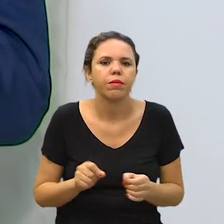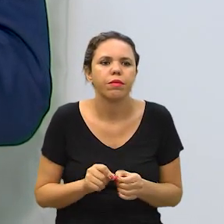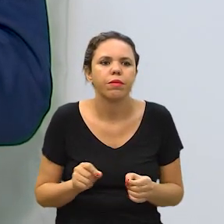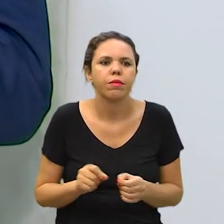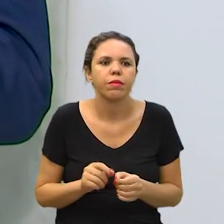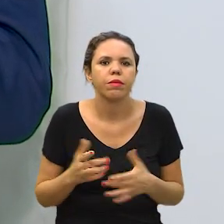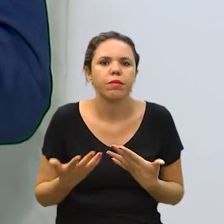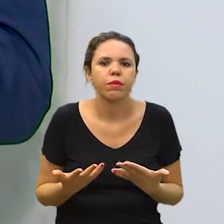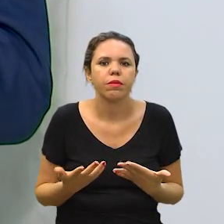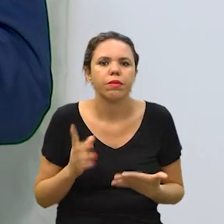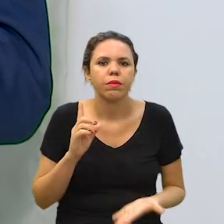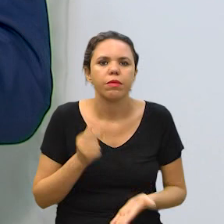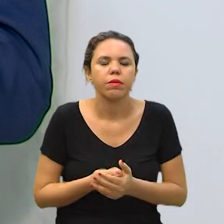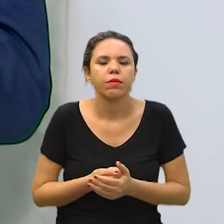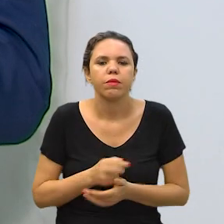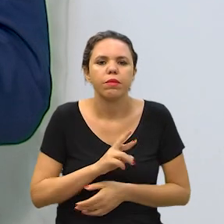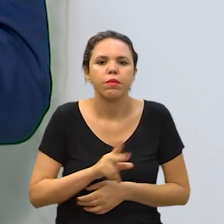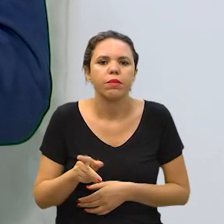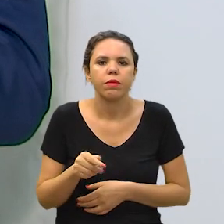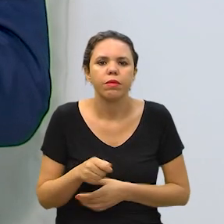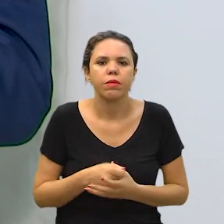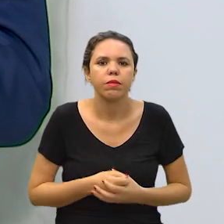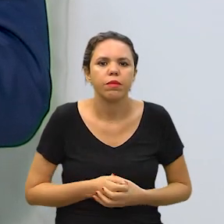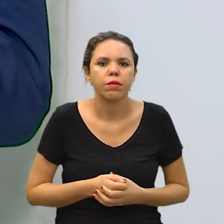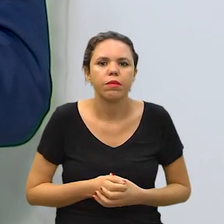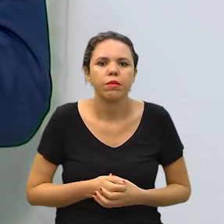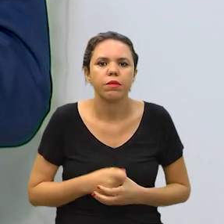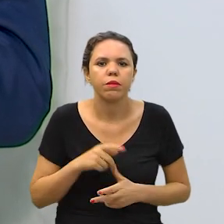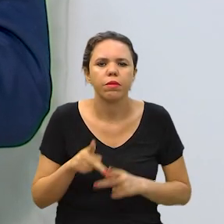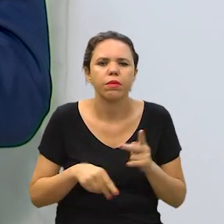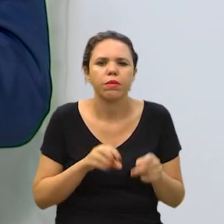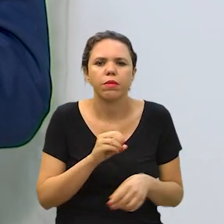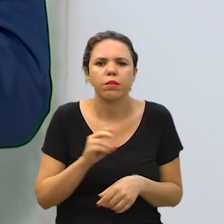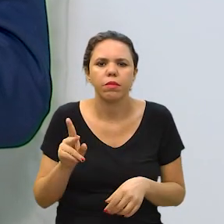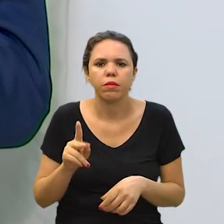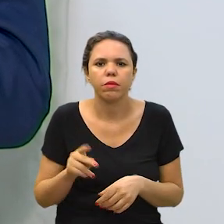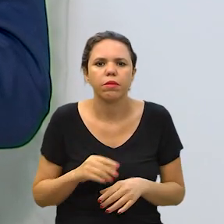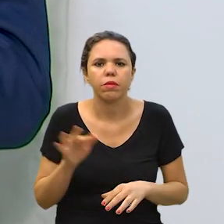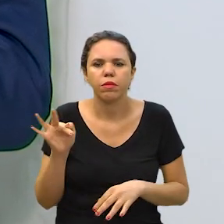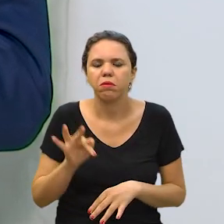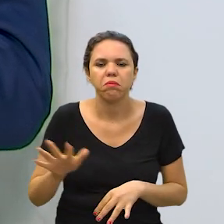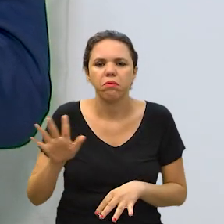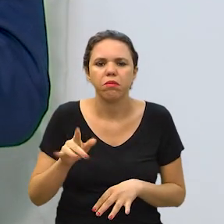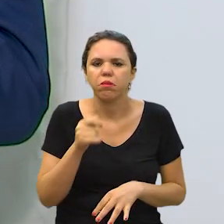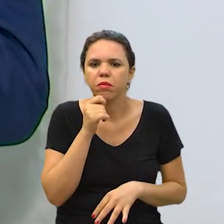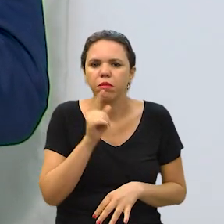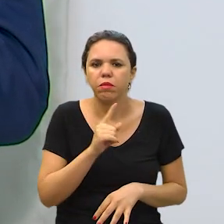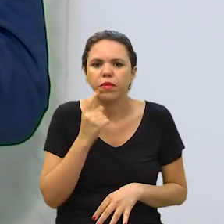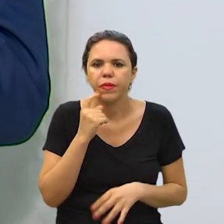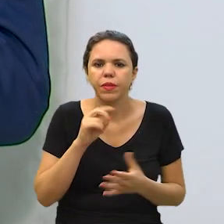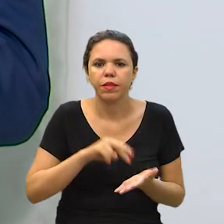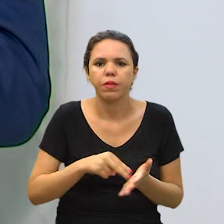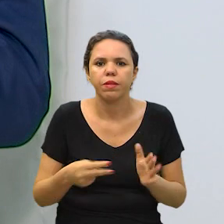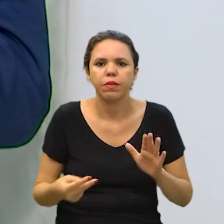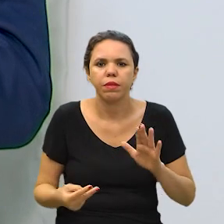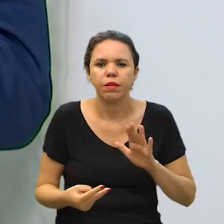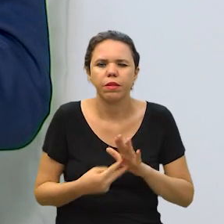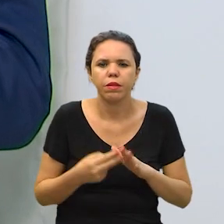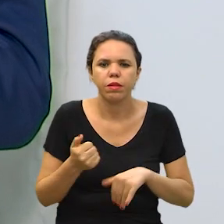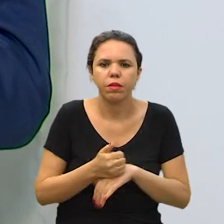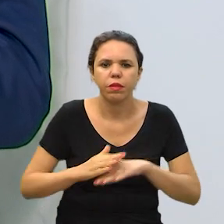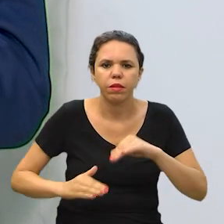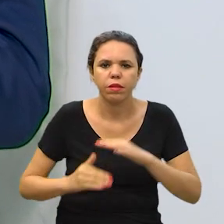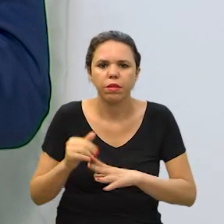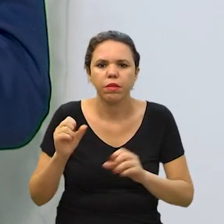determinou que aquela decisão não valeria para os optometristas de curso superior. O que quer